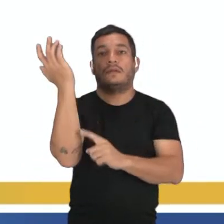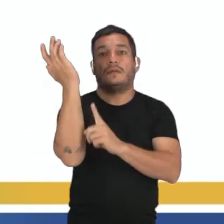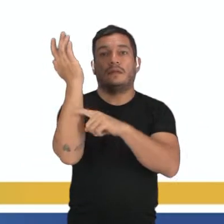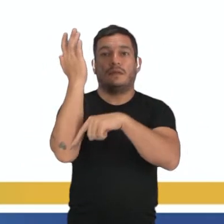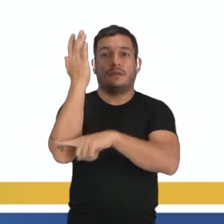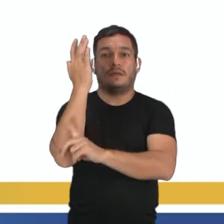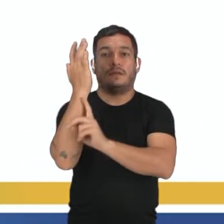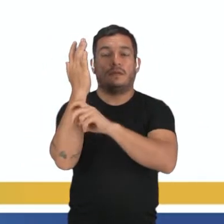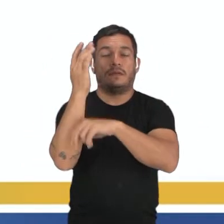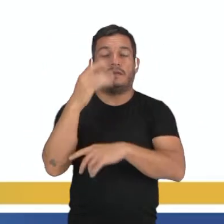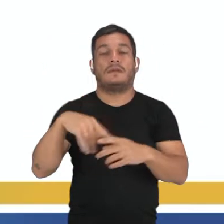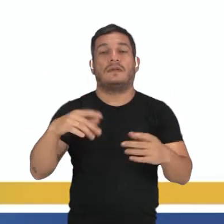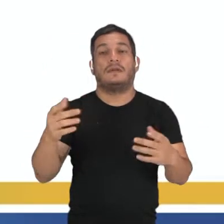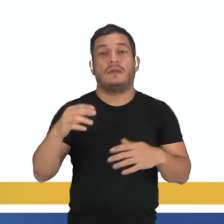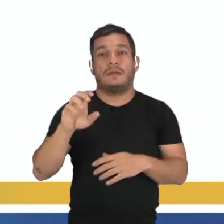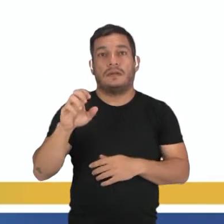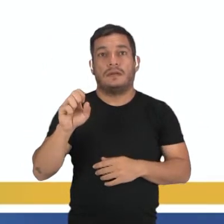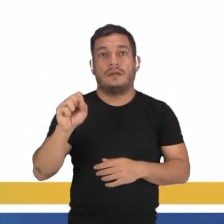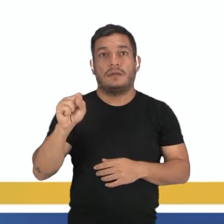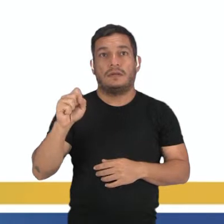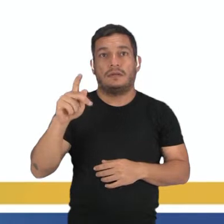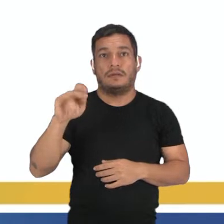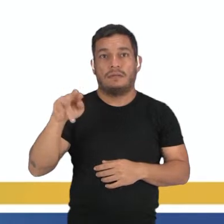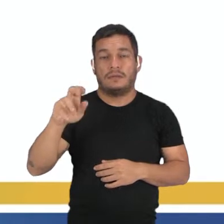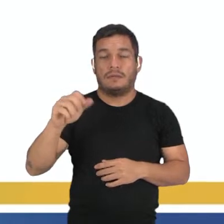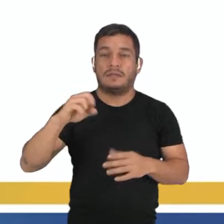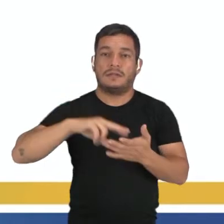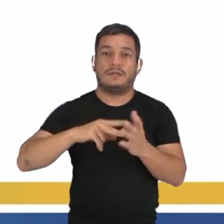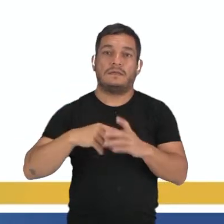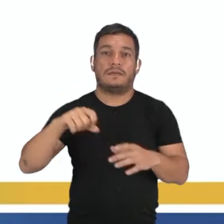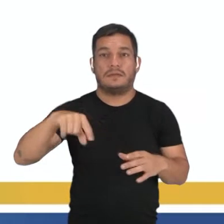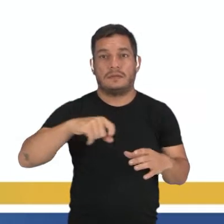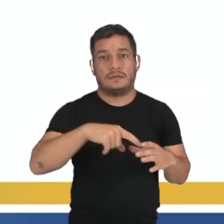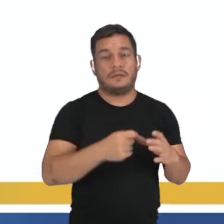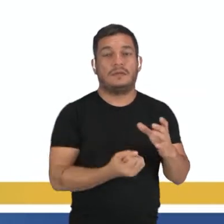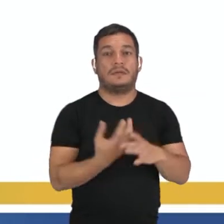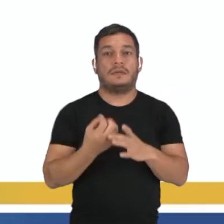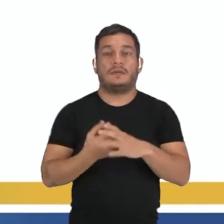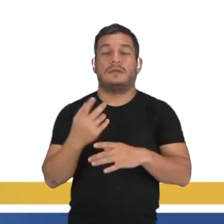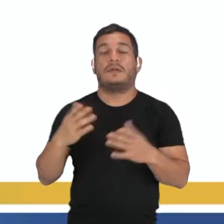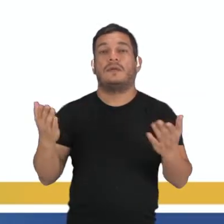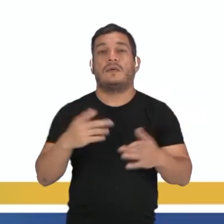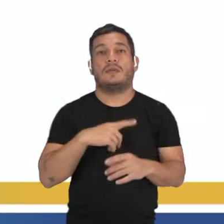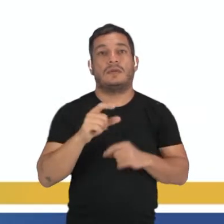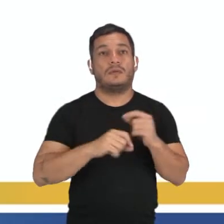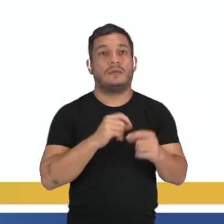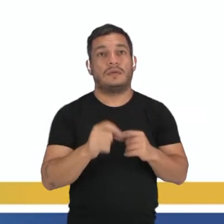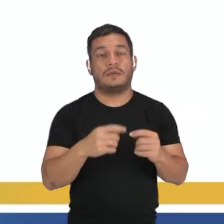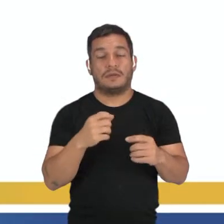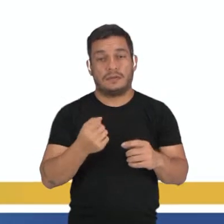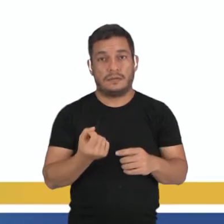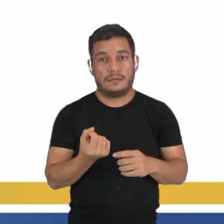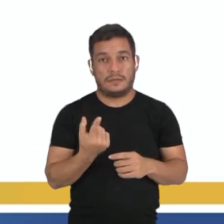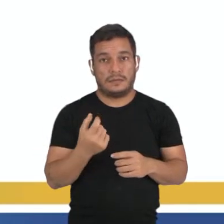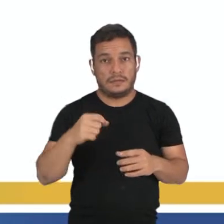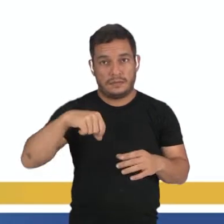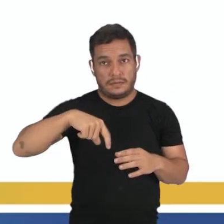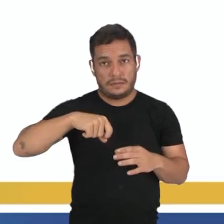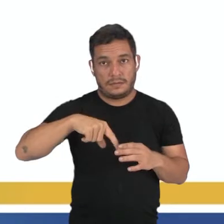semente. Então qual que é a novidade? Além de ter vasos condutores, agora vai ter a presença de uma semente